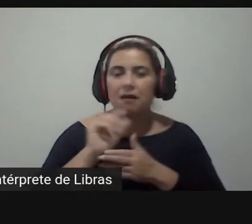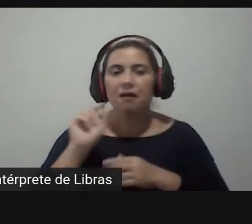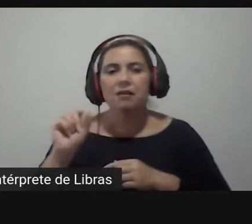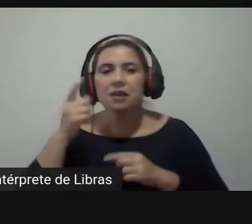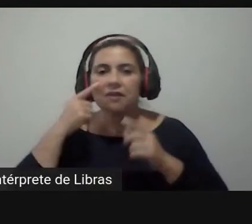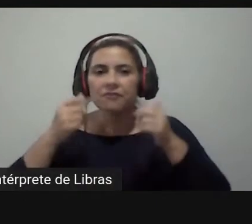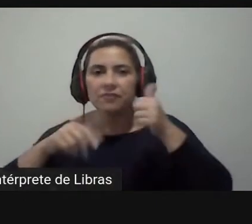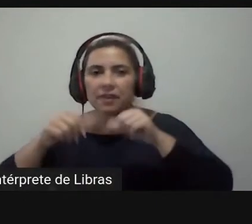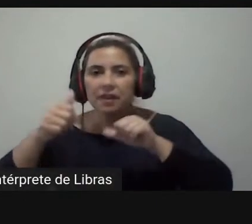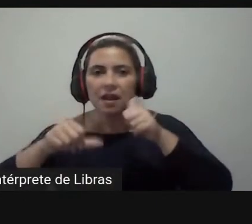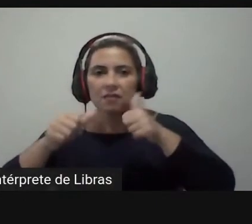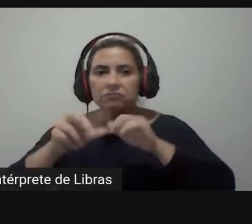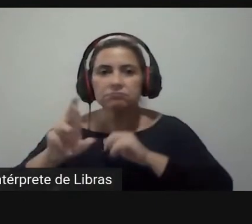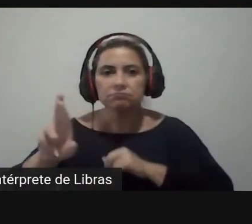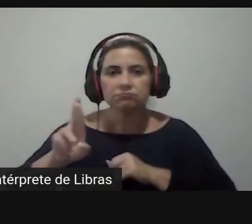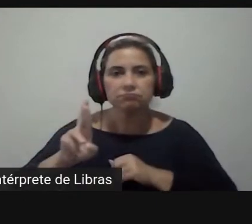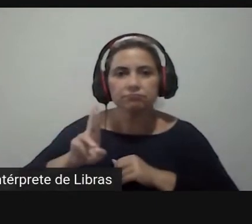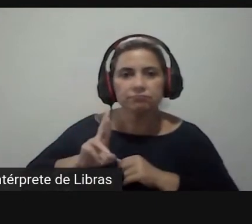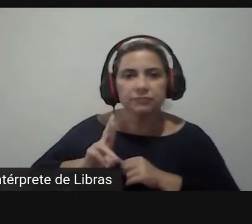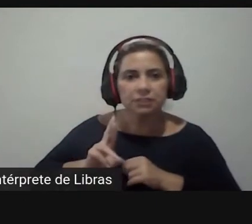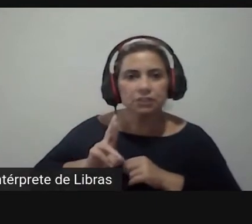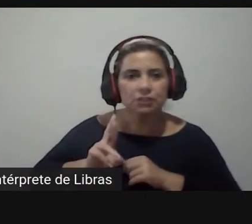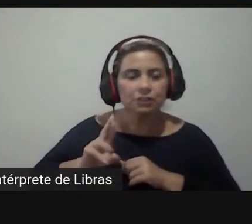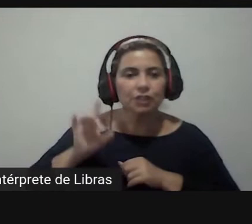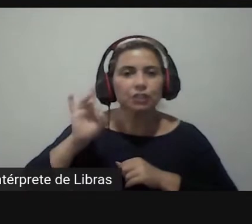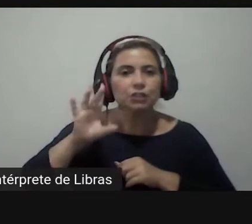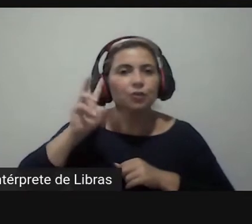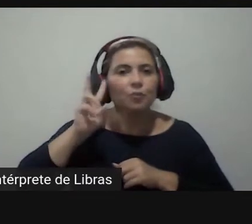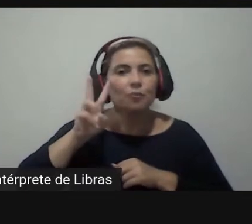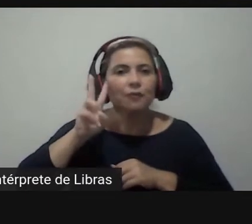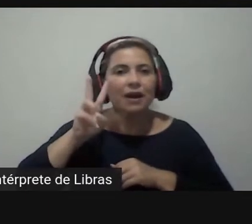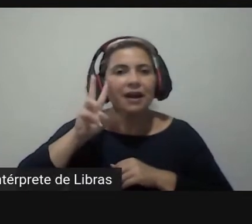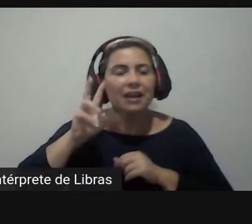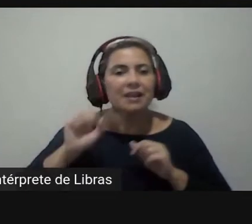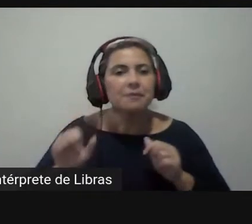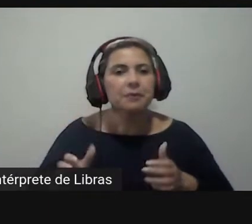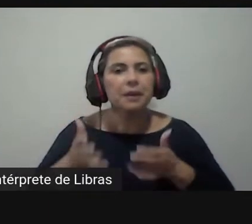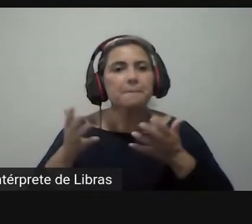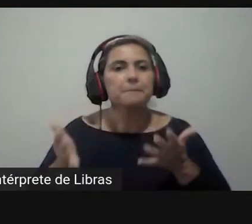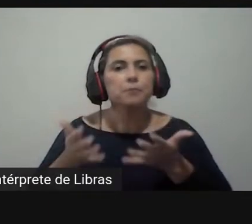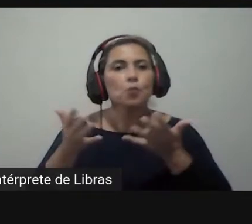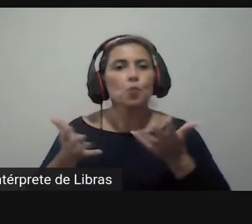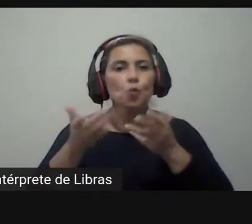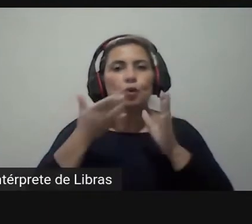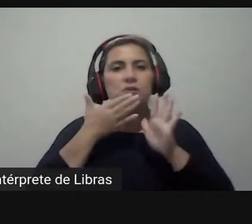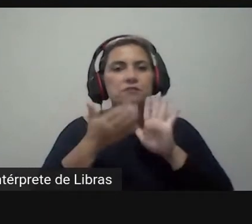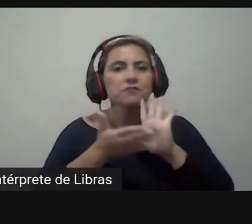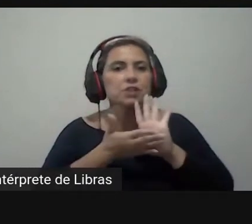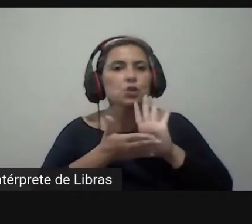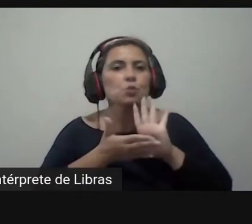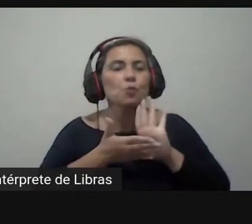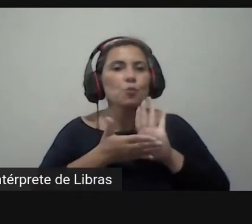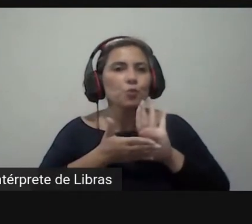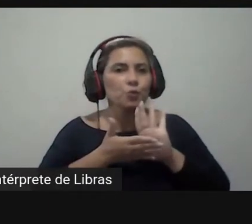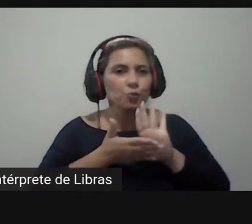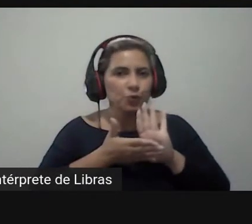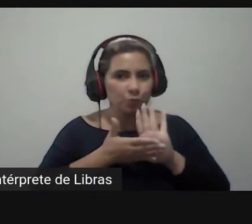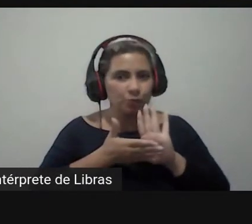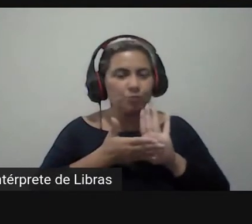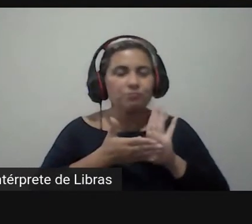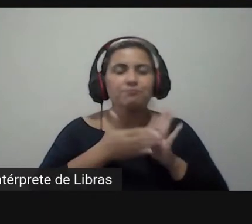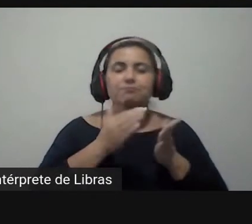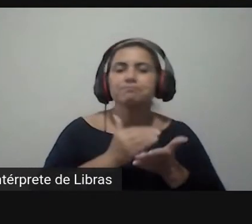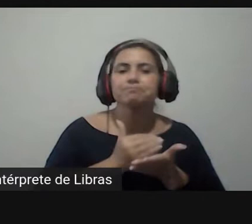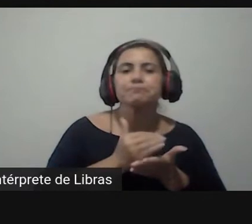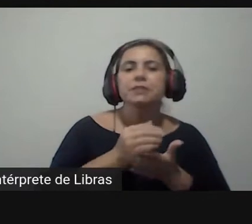é só lembrando a motivação da proposta né ela ela surge com